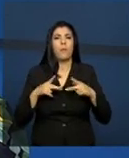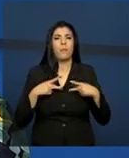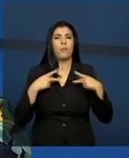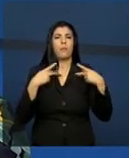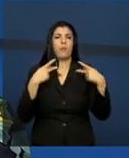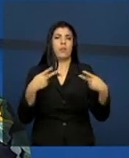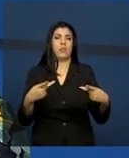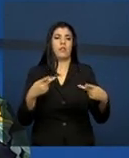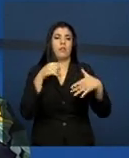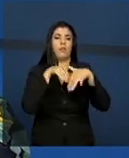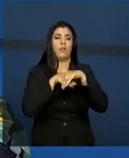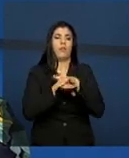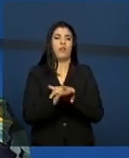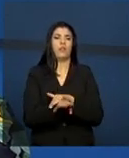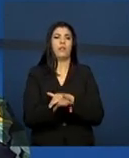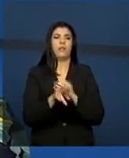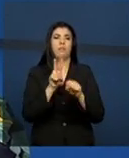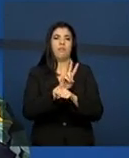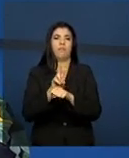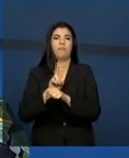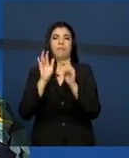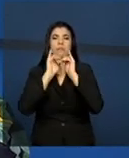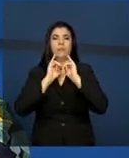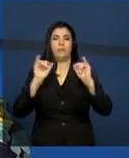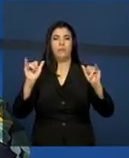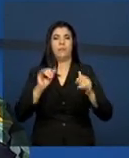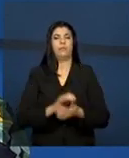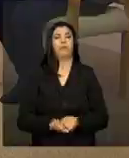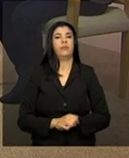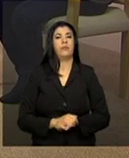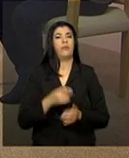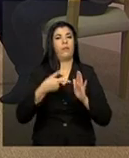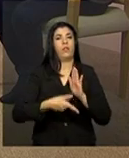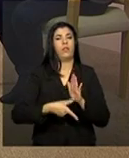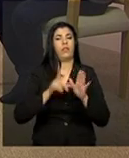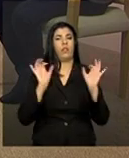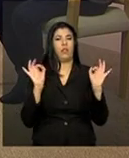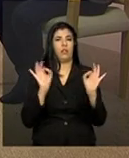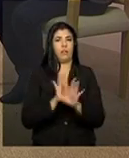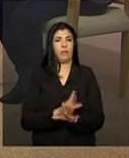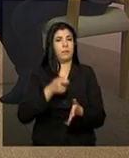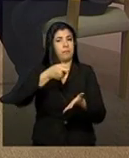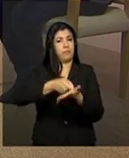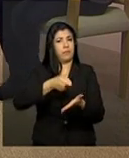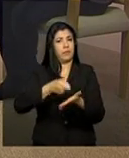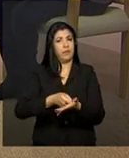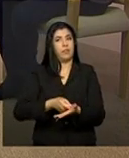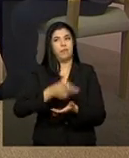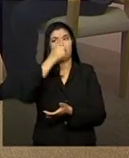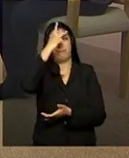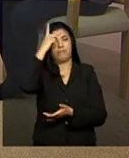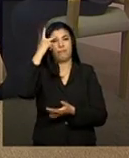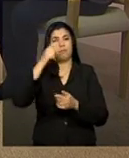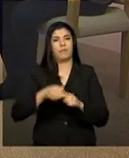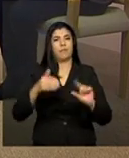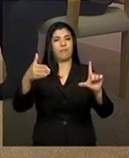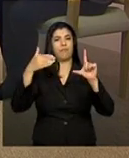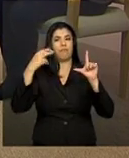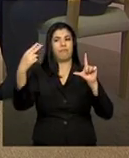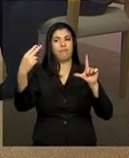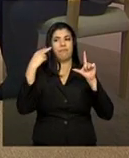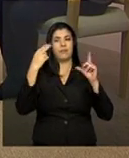armazenamento desse material. Bom, antes de encerrar esse bloco, vamos reforçar aí para os nossos telespectadores algumas